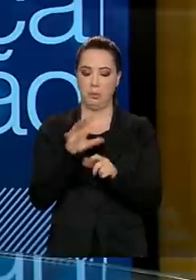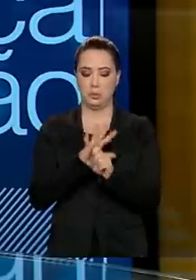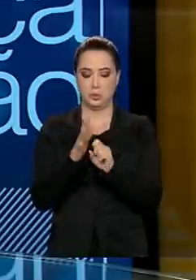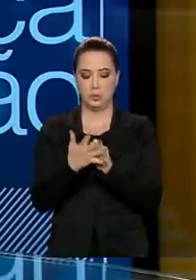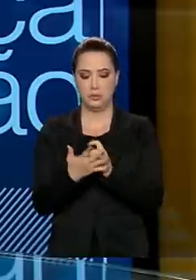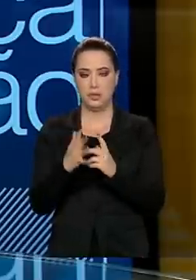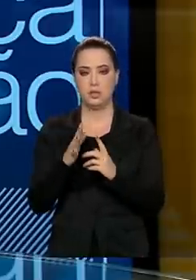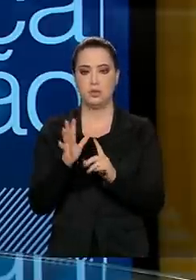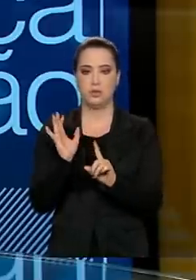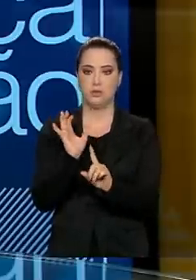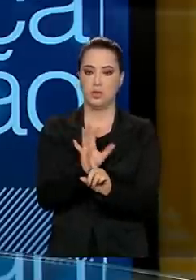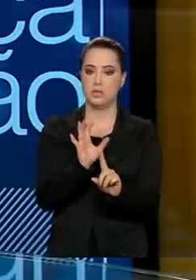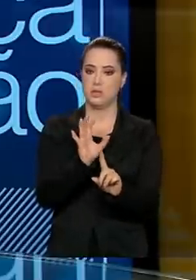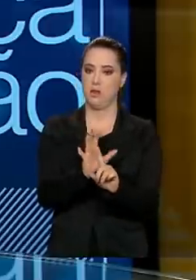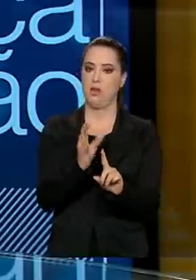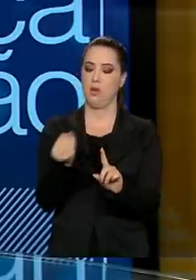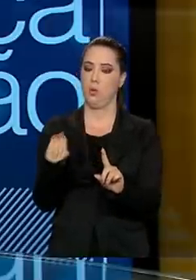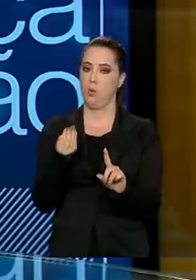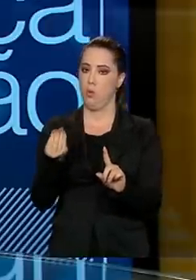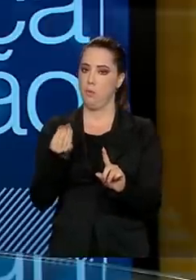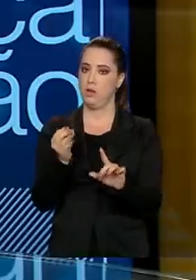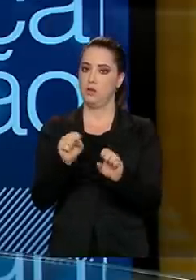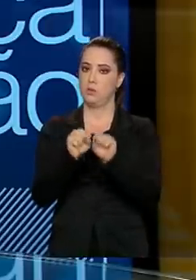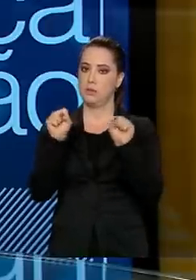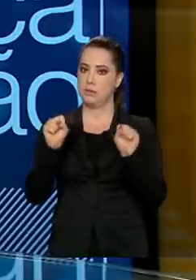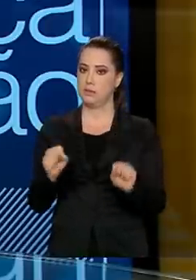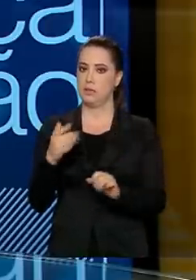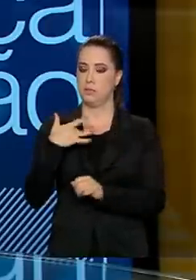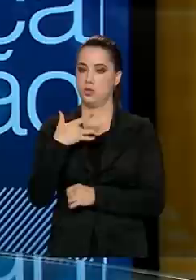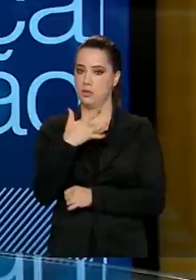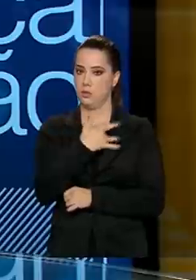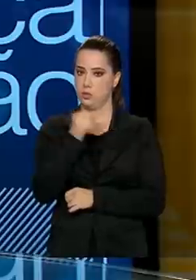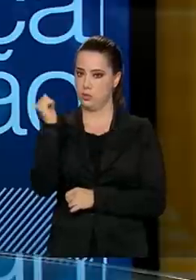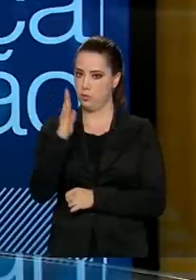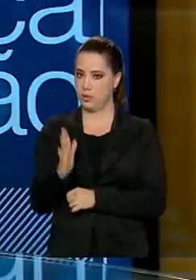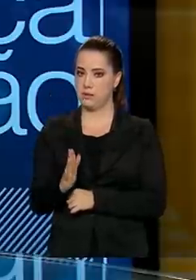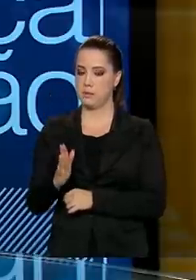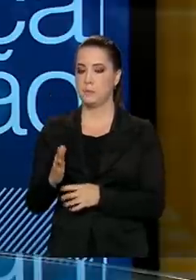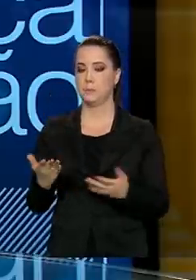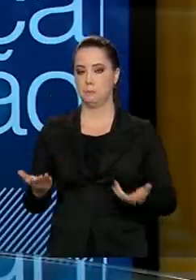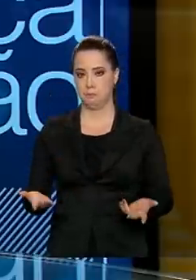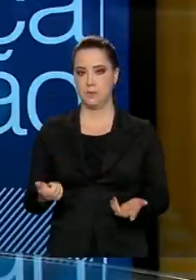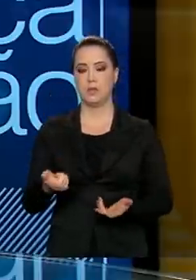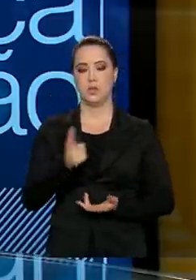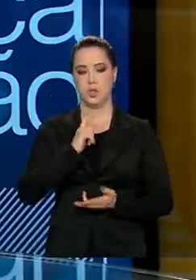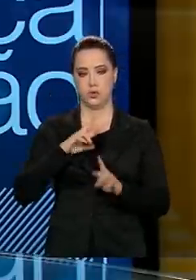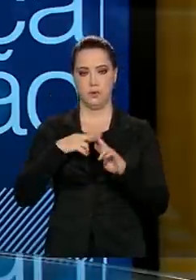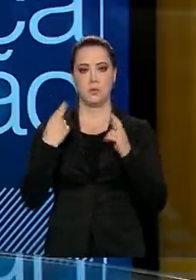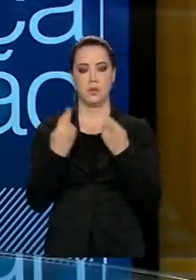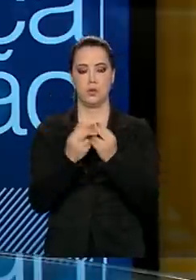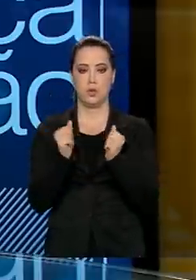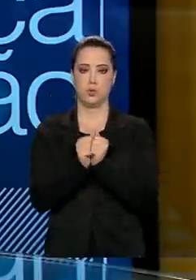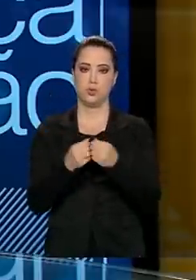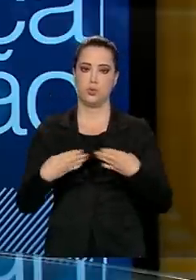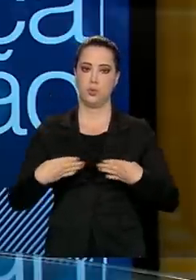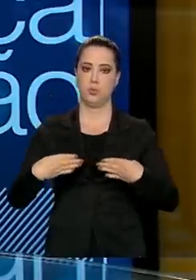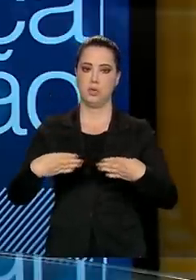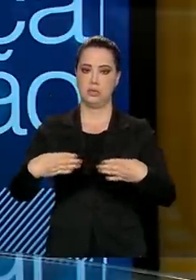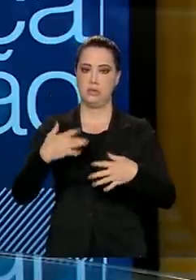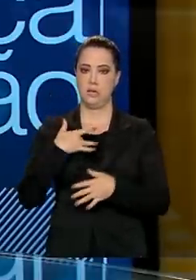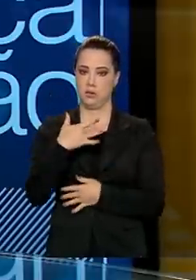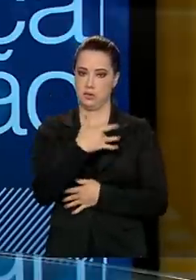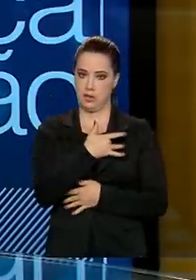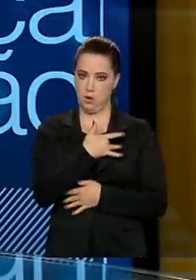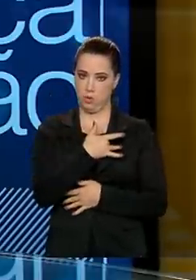ia ter em relação ao sistema de saúde brasileiro. Nós tivemos algumas reuniões com o Ministério da Saúde. O Ministério da